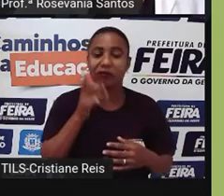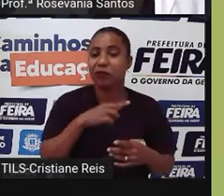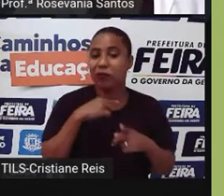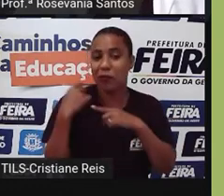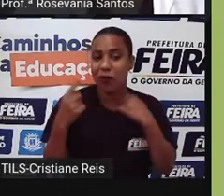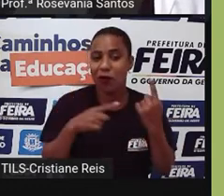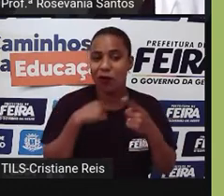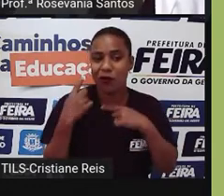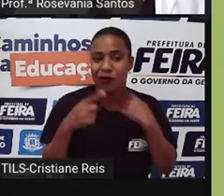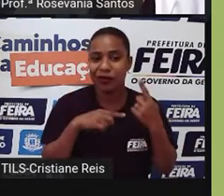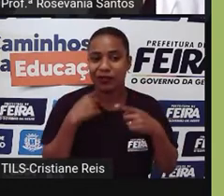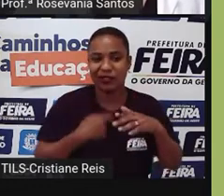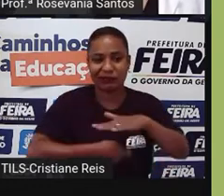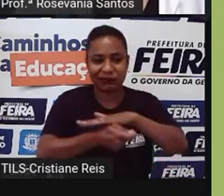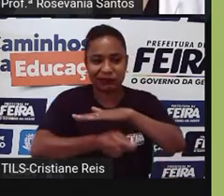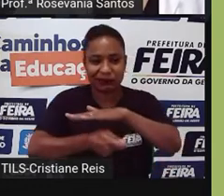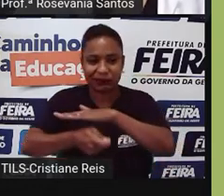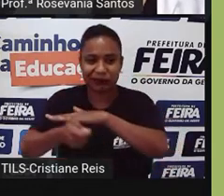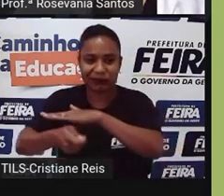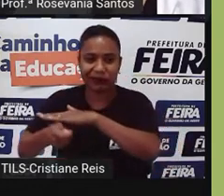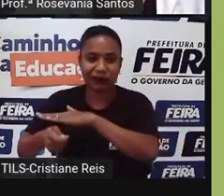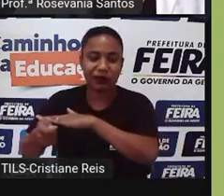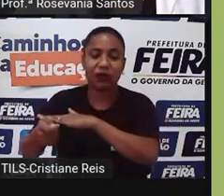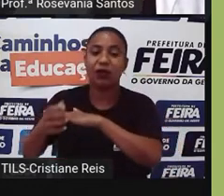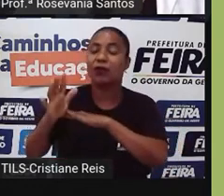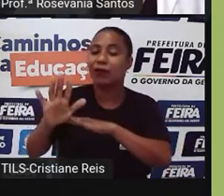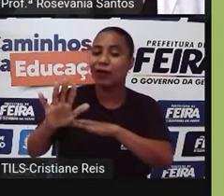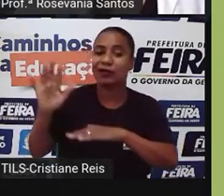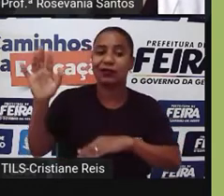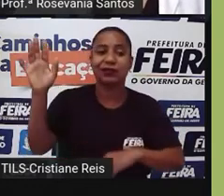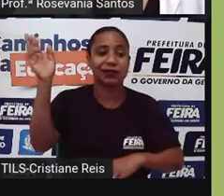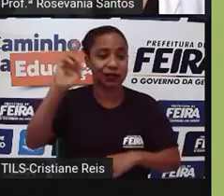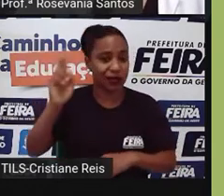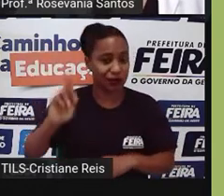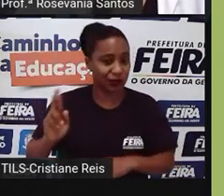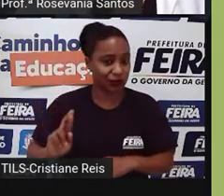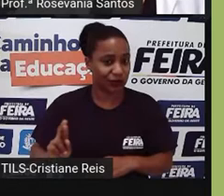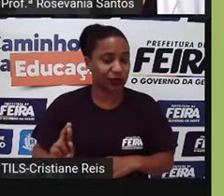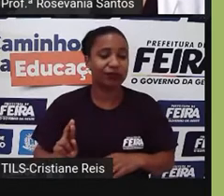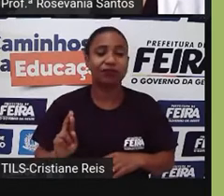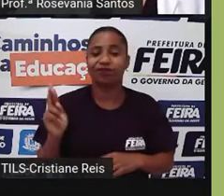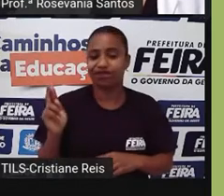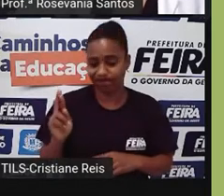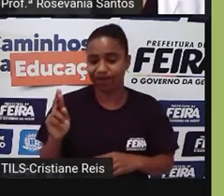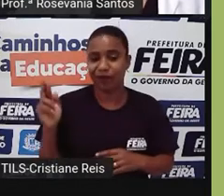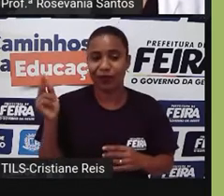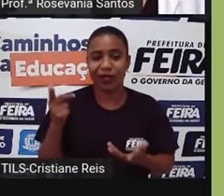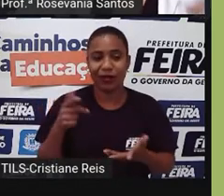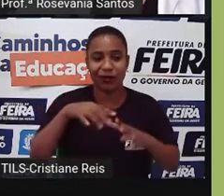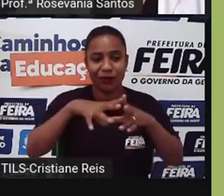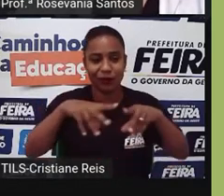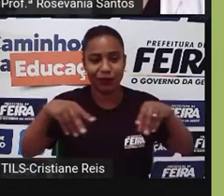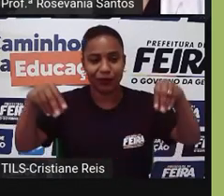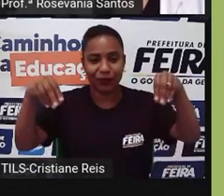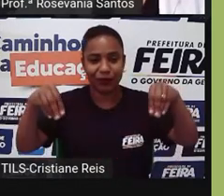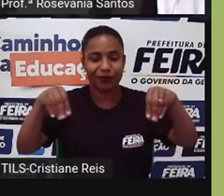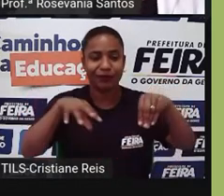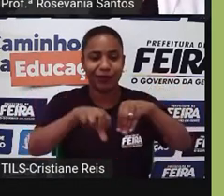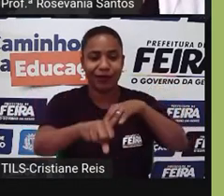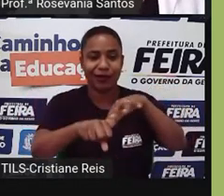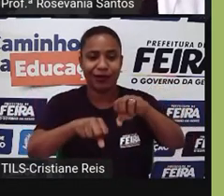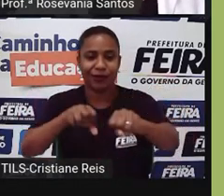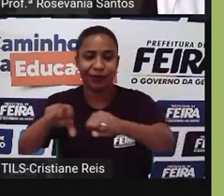mas ela conseguiu conquistar seu território, dando essa característica de maior país do mundo sem precisar